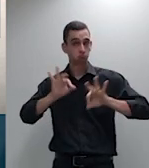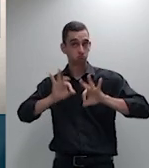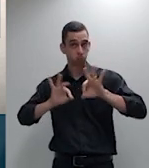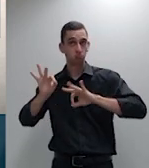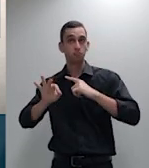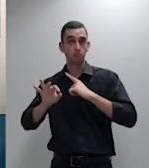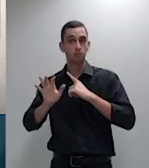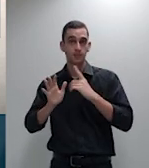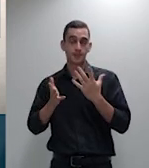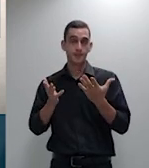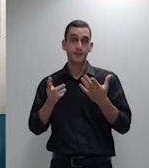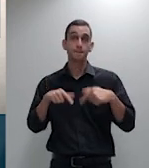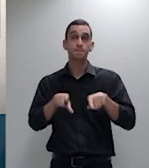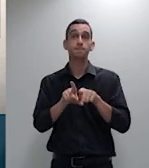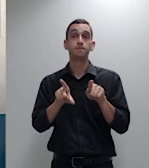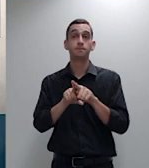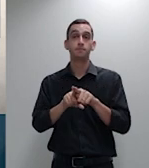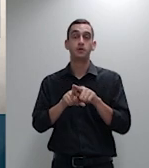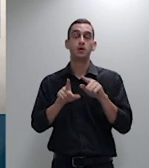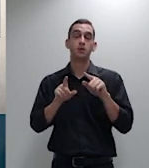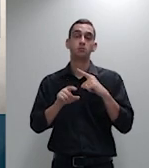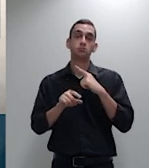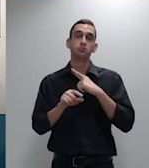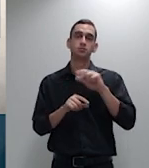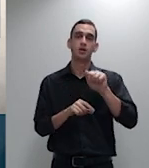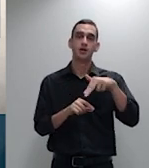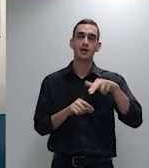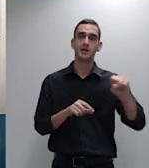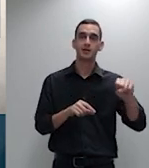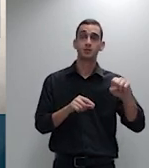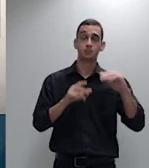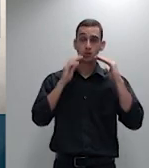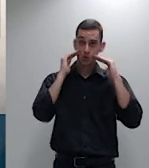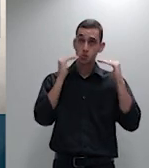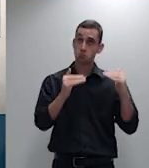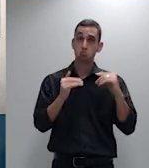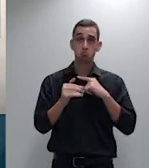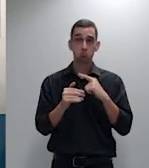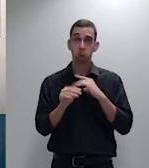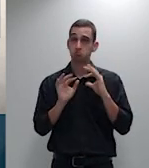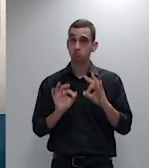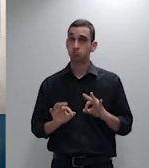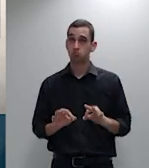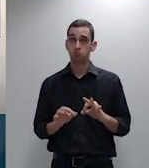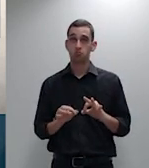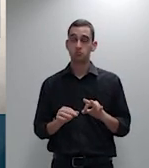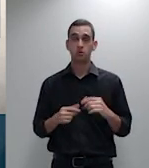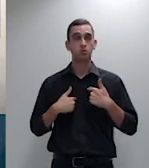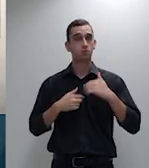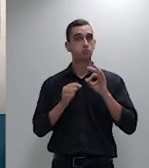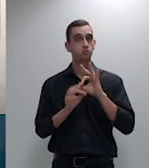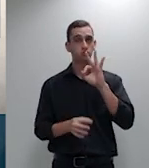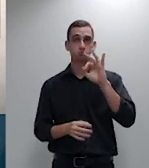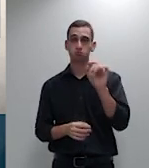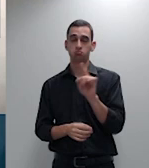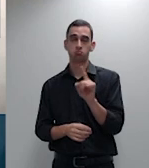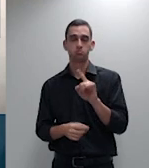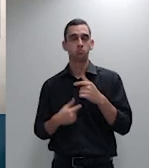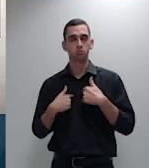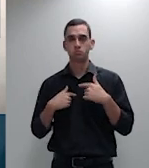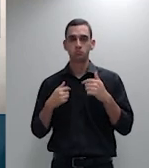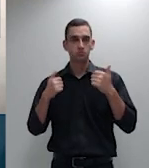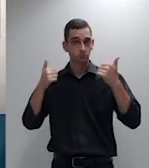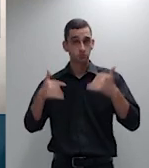NS foi observada apenas isso não é no mais uma tentativa de explicação de outras questões que não são